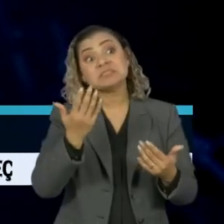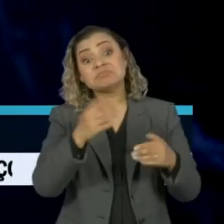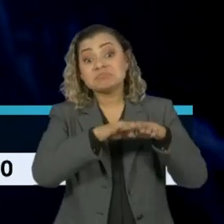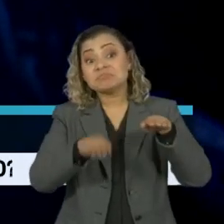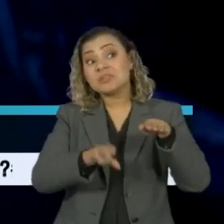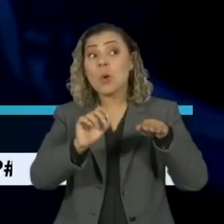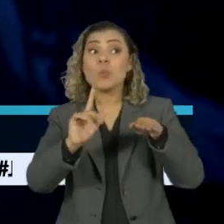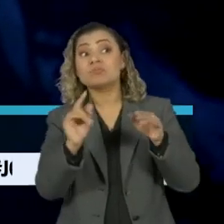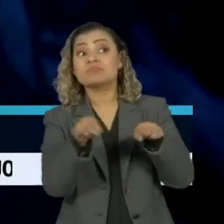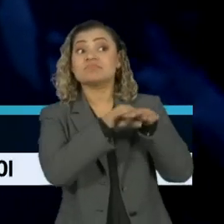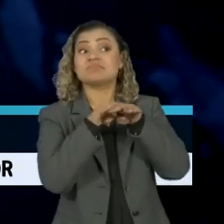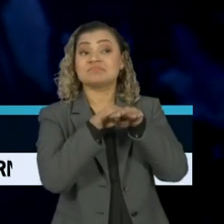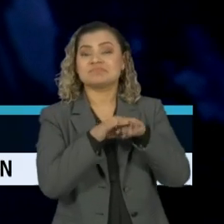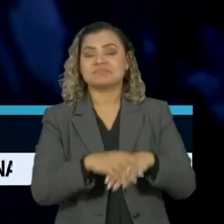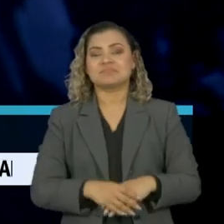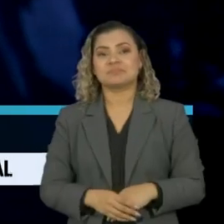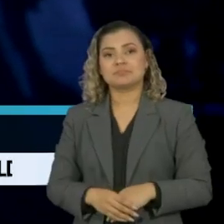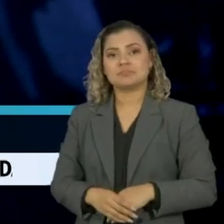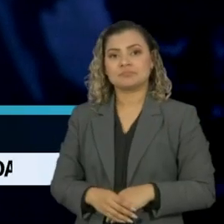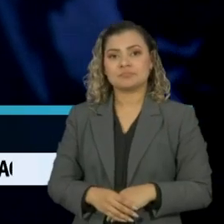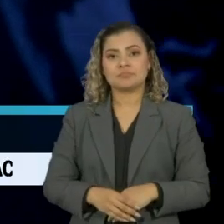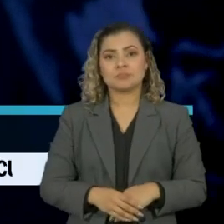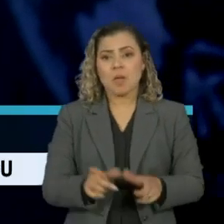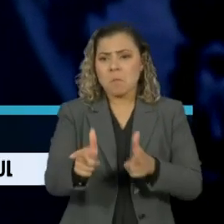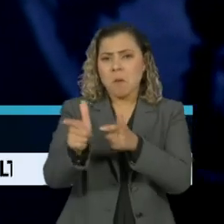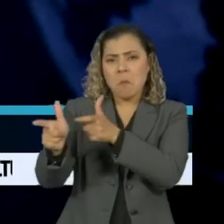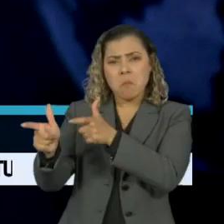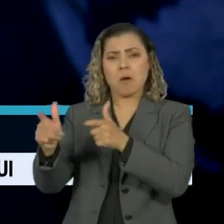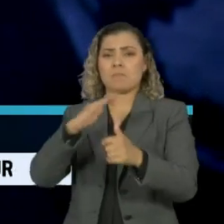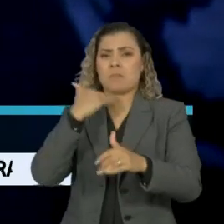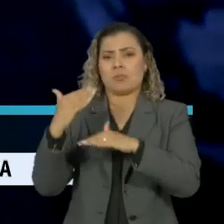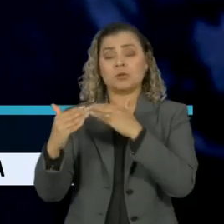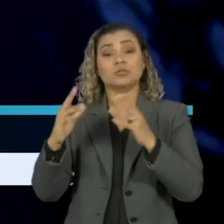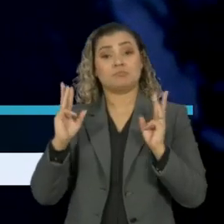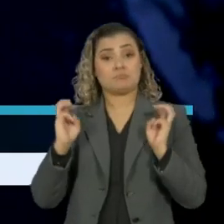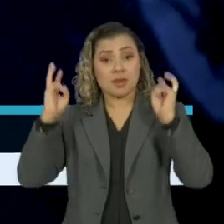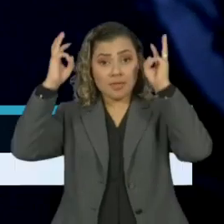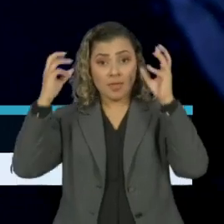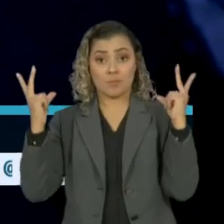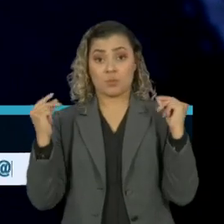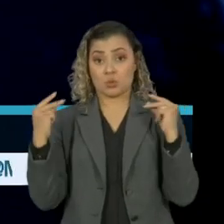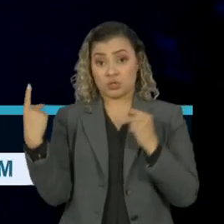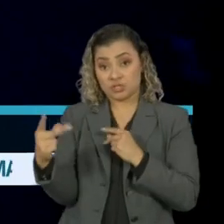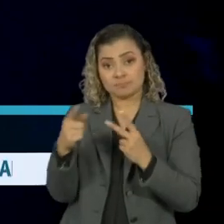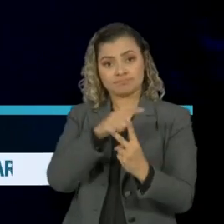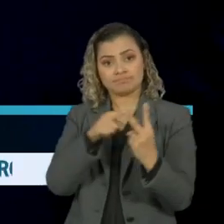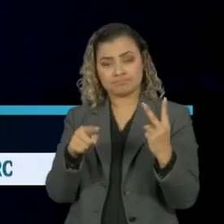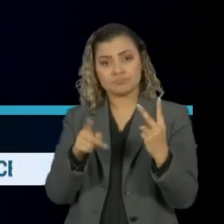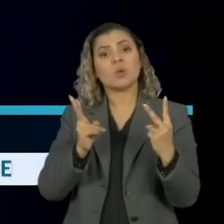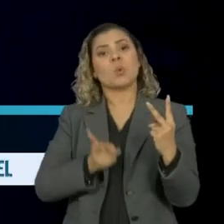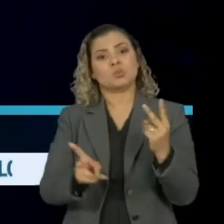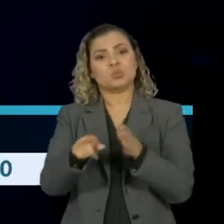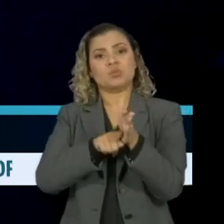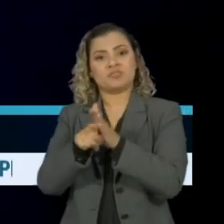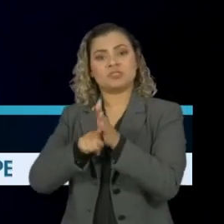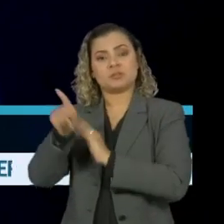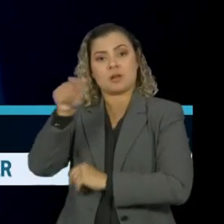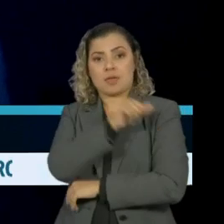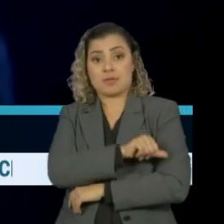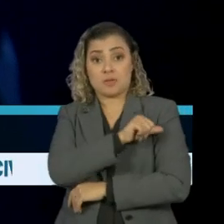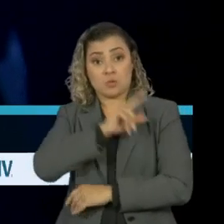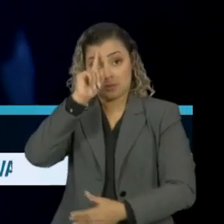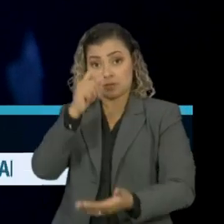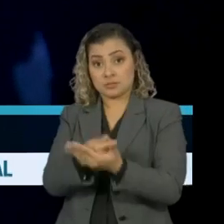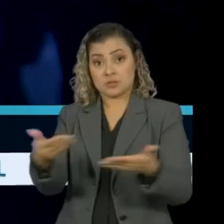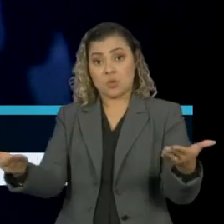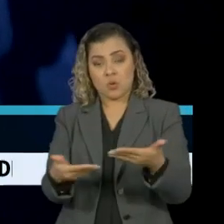As investigações sobre o assassinato da vereadora Marielle Franco e do motorista Anderson Gomes vão permanecer no Rio de Janeiro. A decisão foi tomada